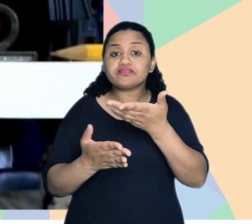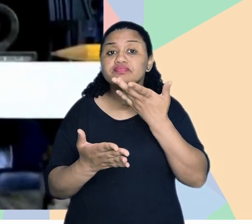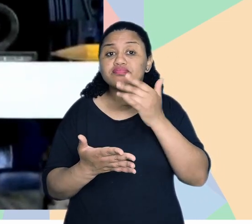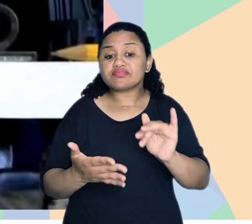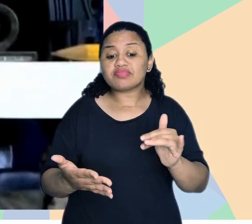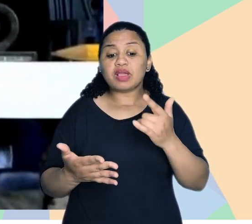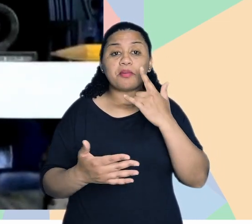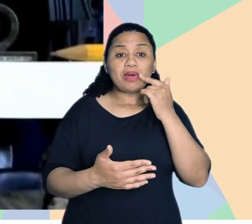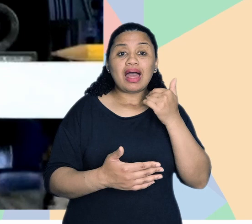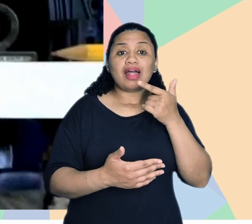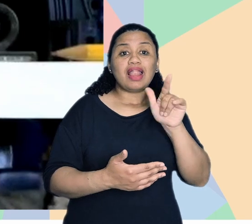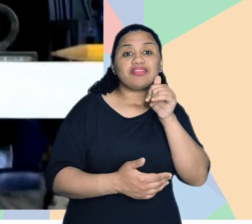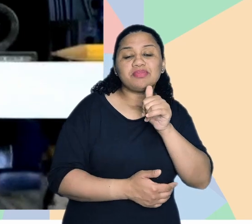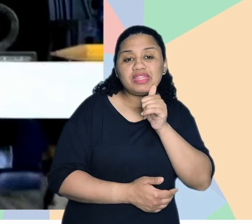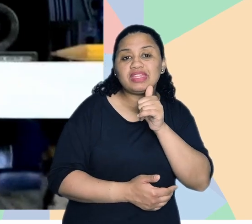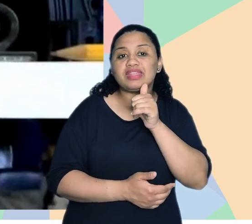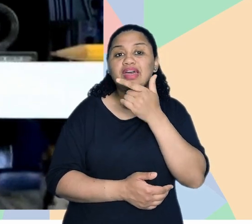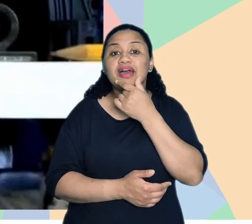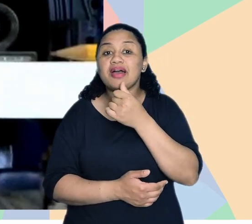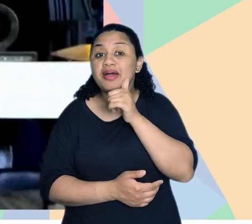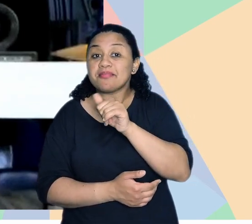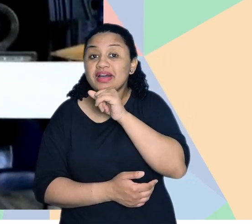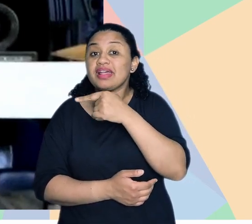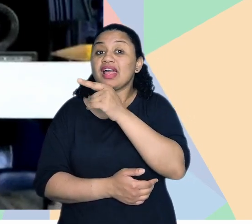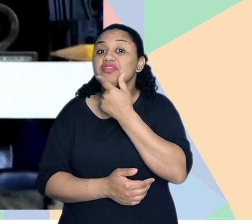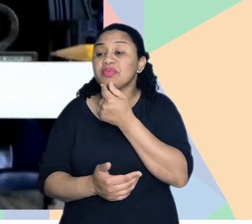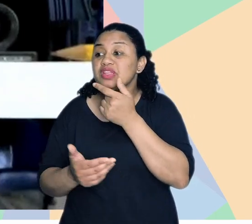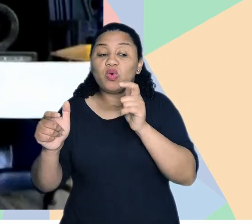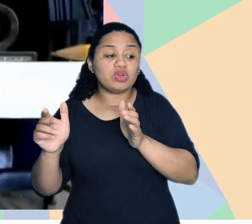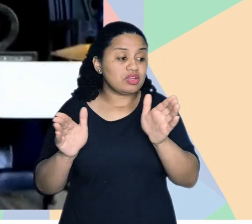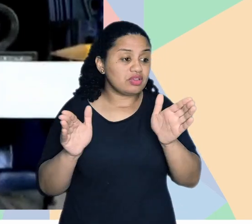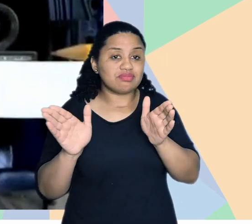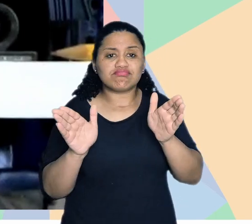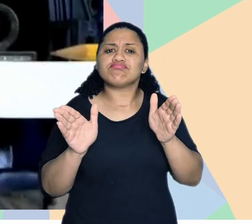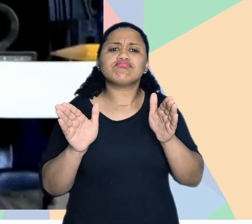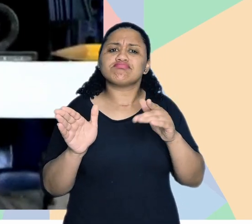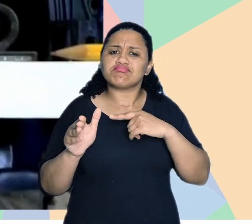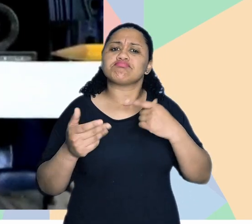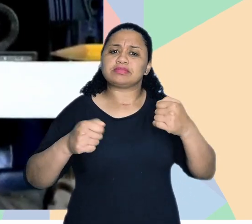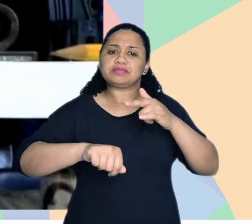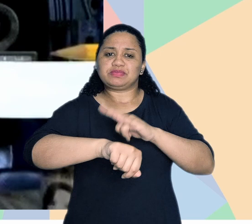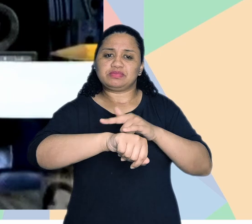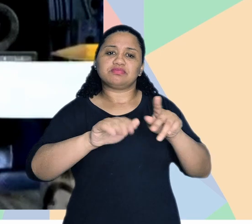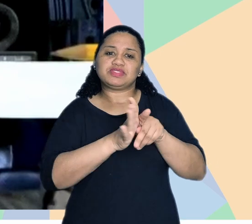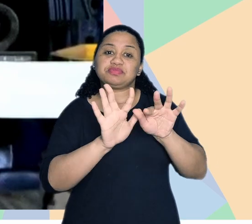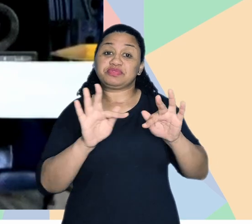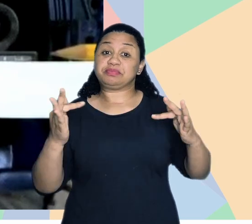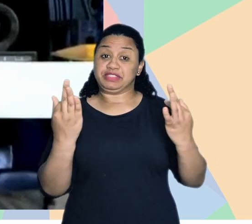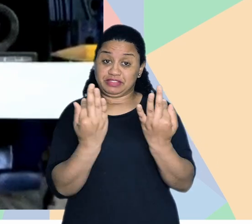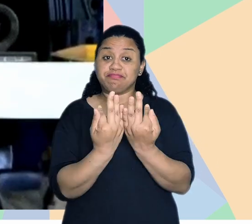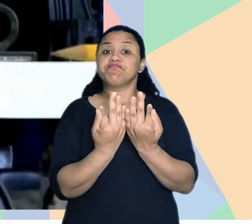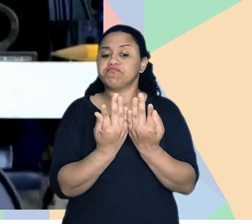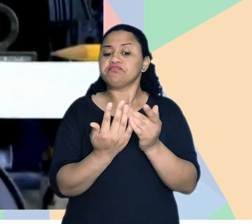criança, né? O pai que leva a menina, né? A mãe que leva o menino e aí, onde é que eu entro, né? Então, são coisas